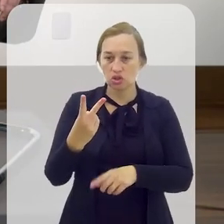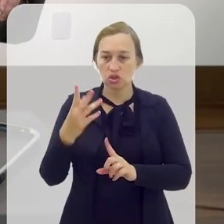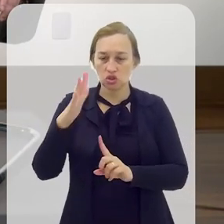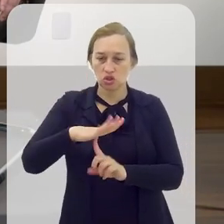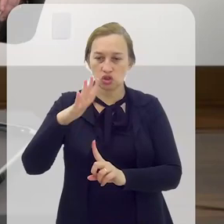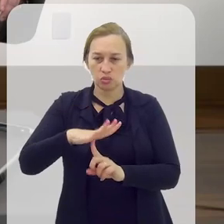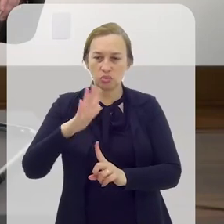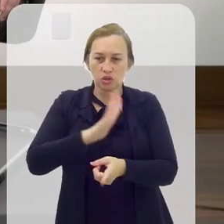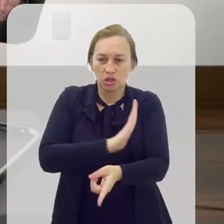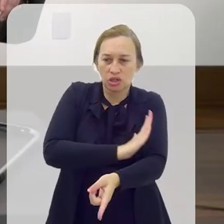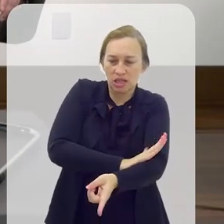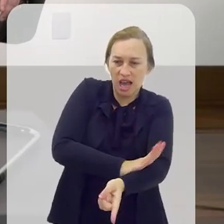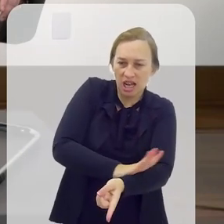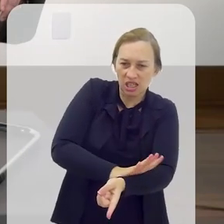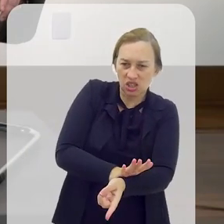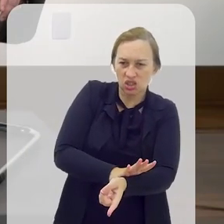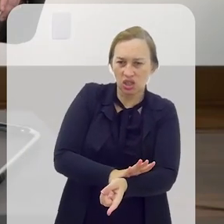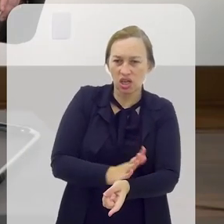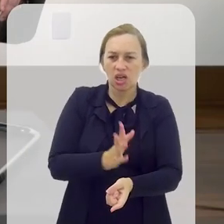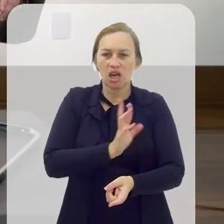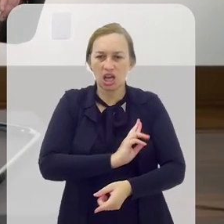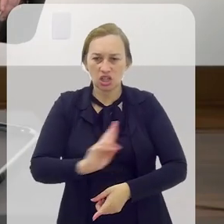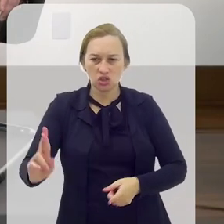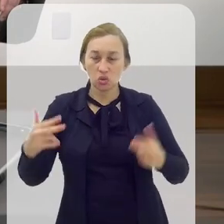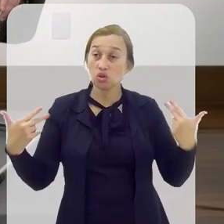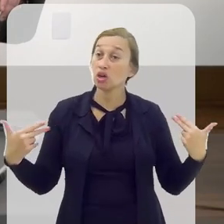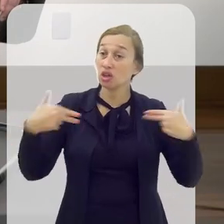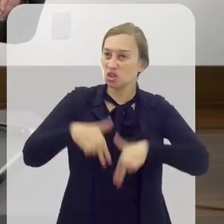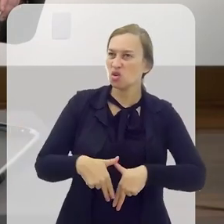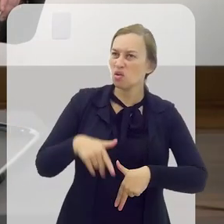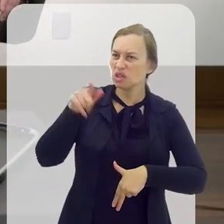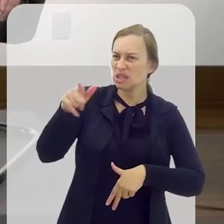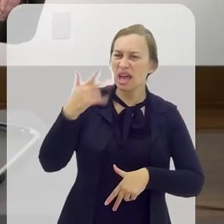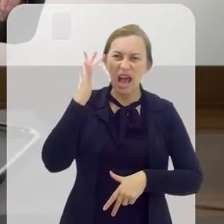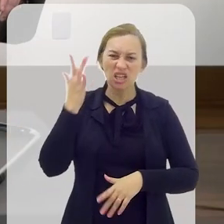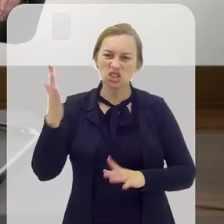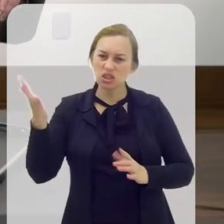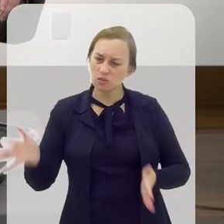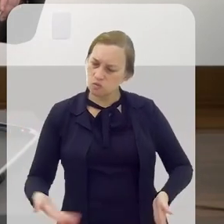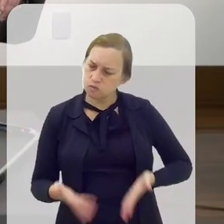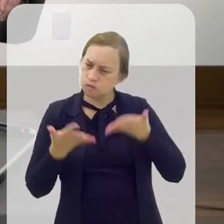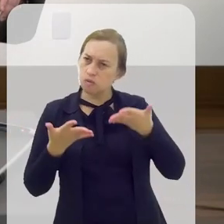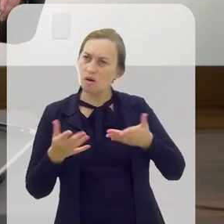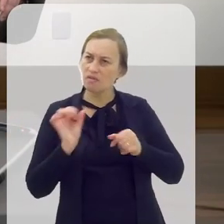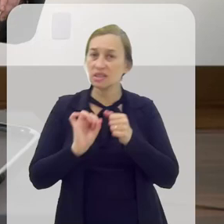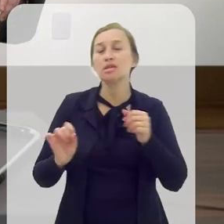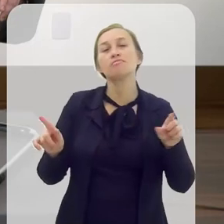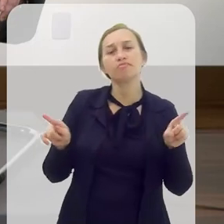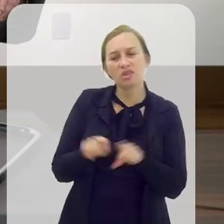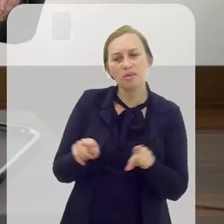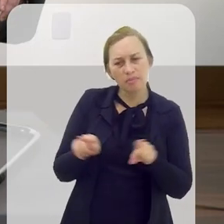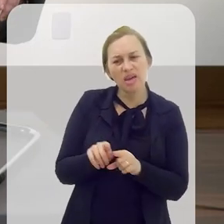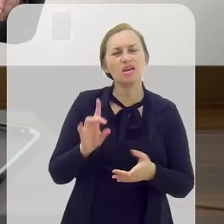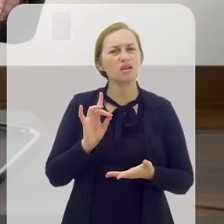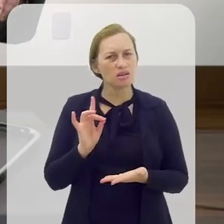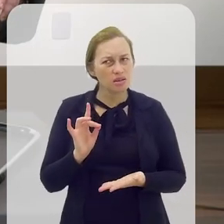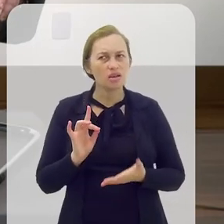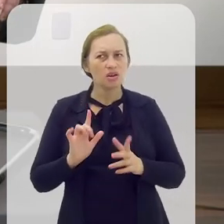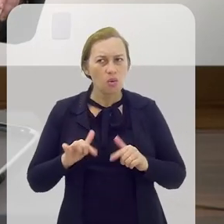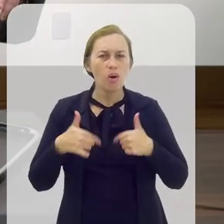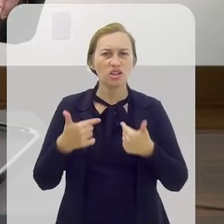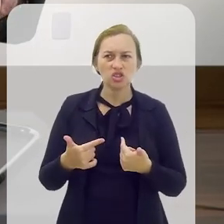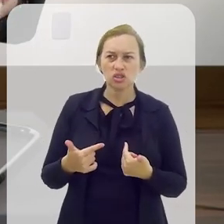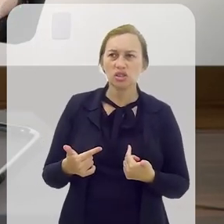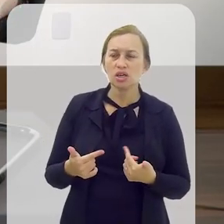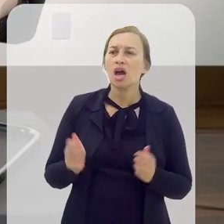de racismo, o religioso e o de etnia. Exatamente. Você acha que isso te estimulou a fazer isso? Na verdade, também.